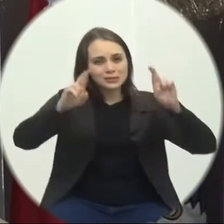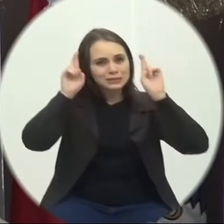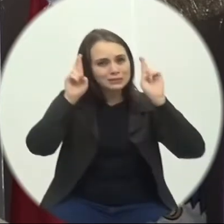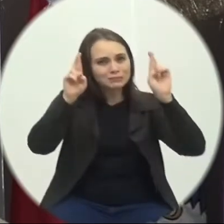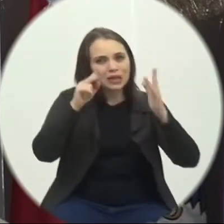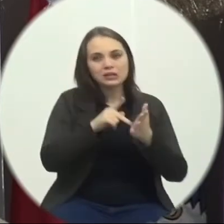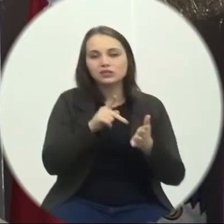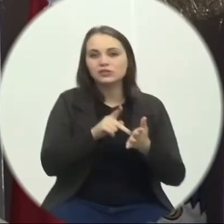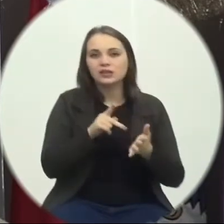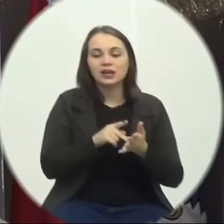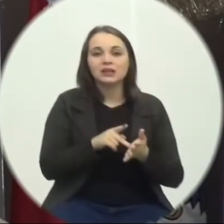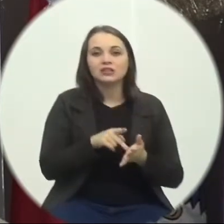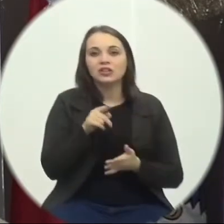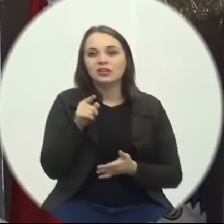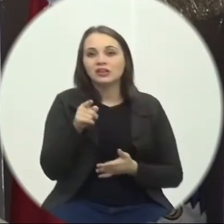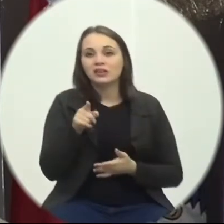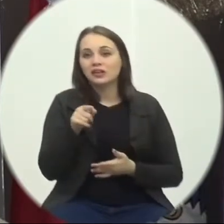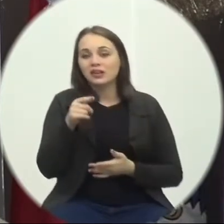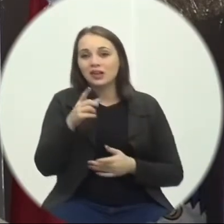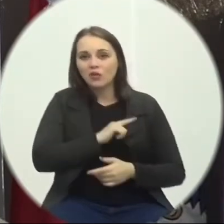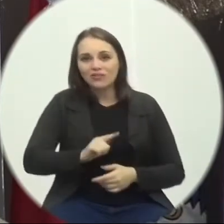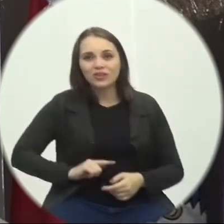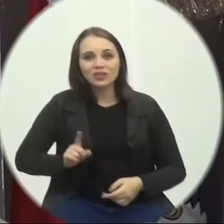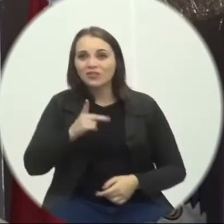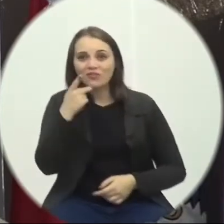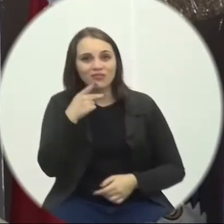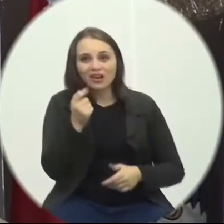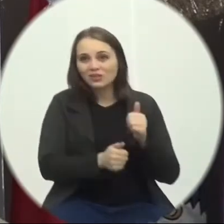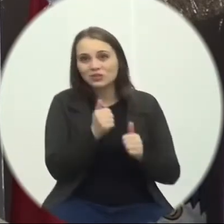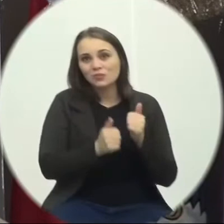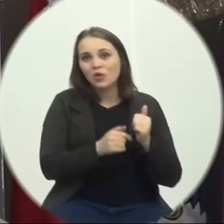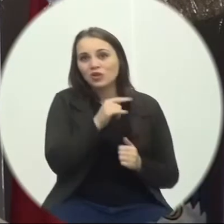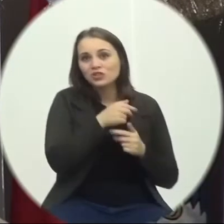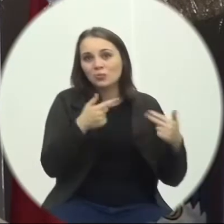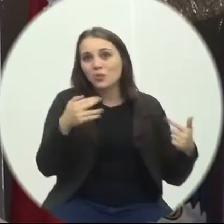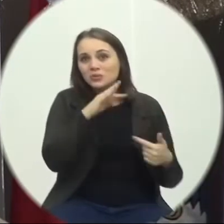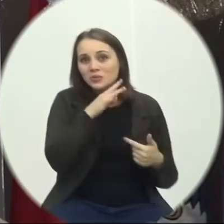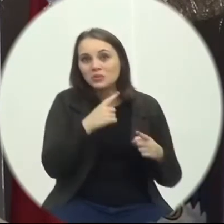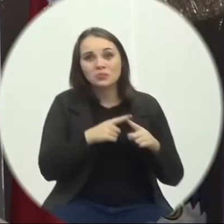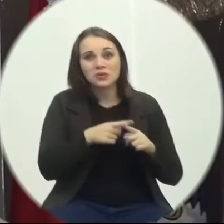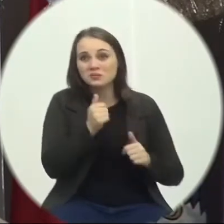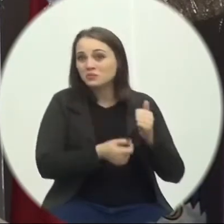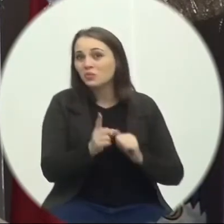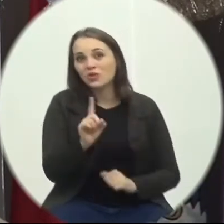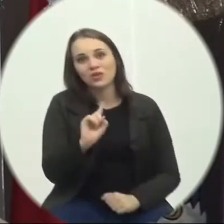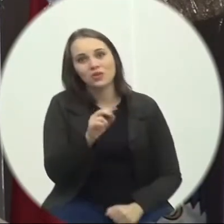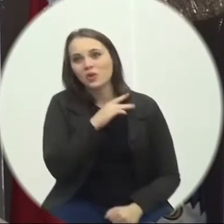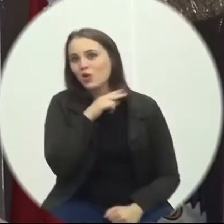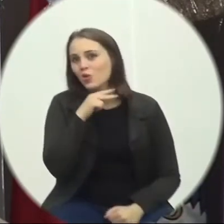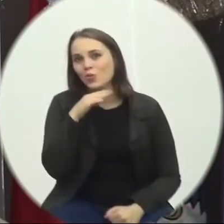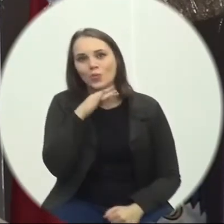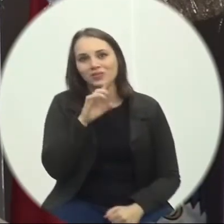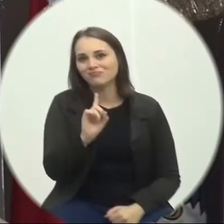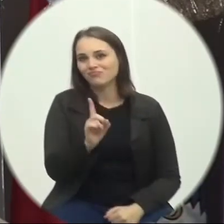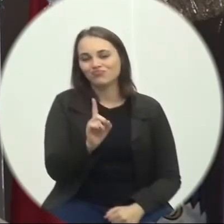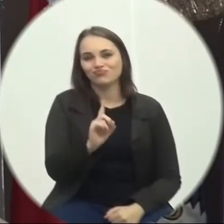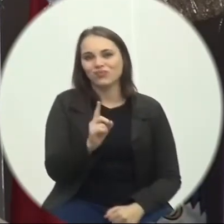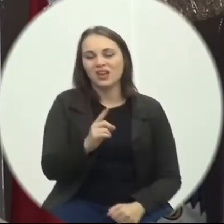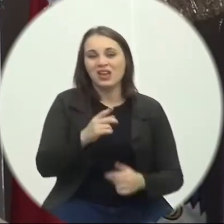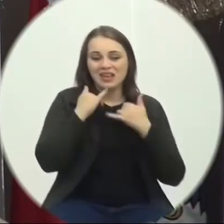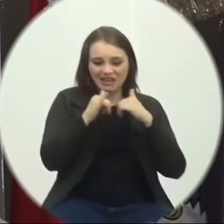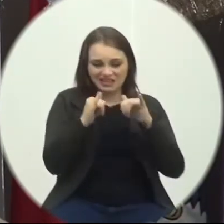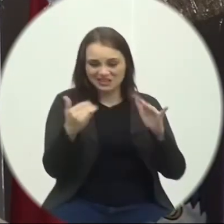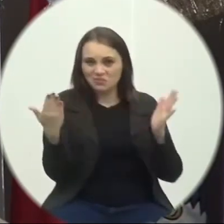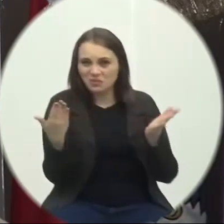Como vilão Porque o esporte Não é vilão Não podemos mais Tratar o esporte Como um vilão E essa propaganda